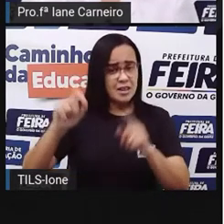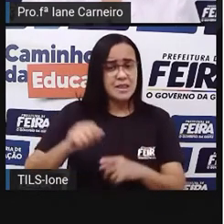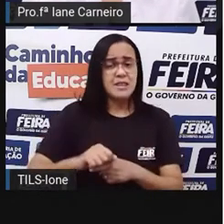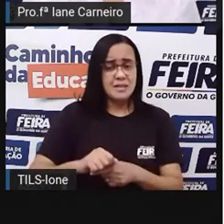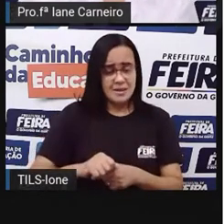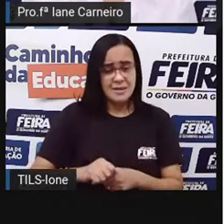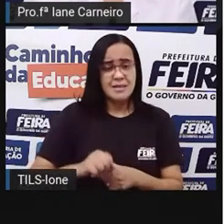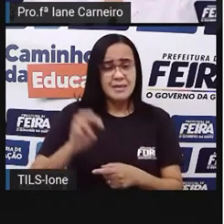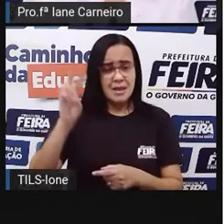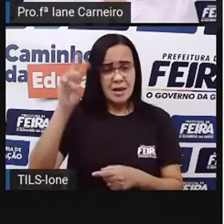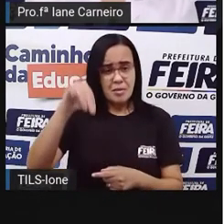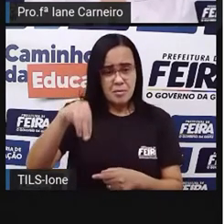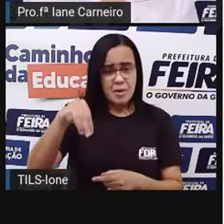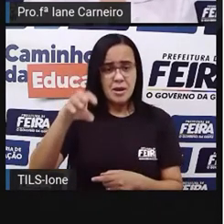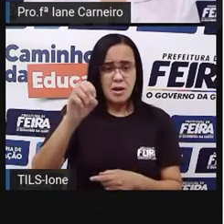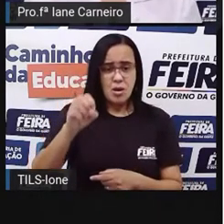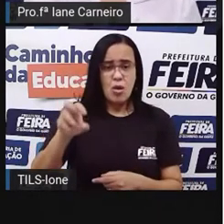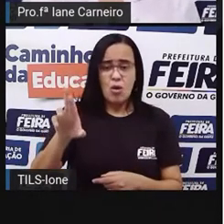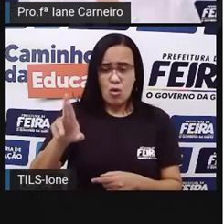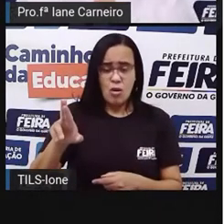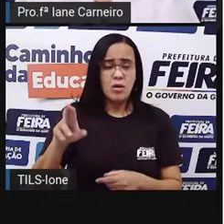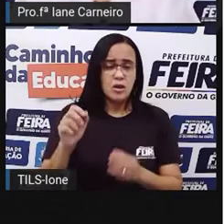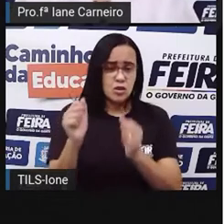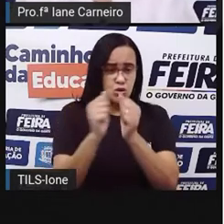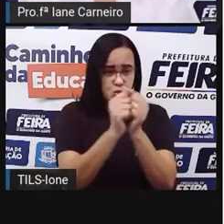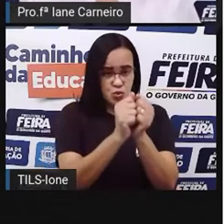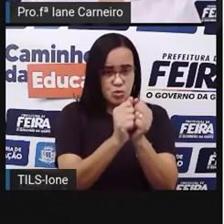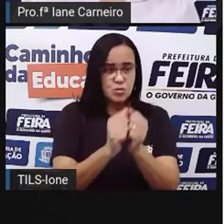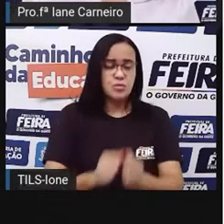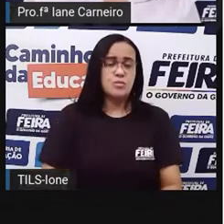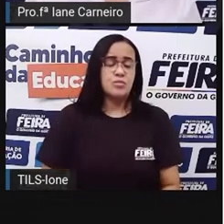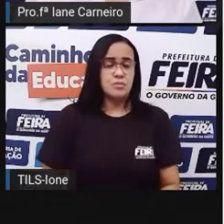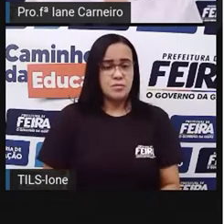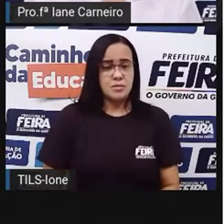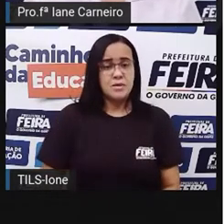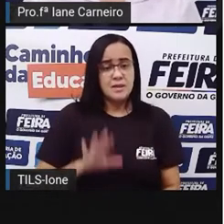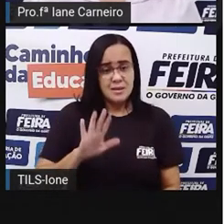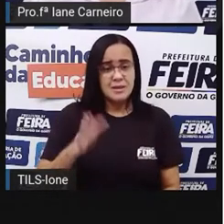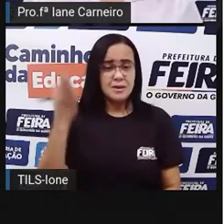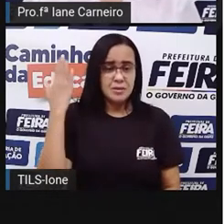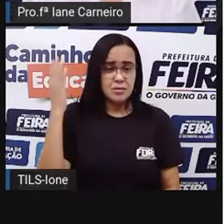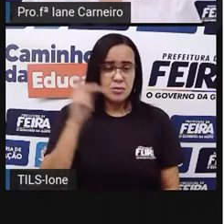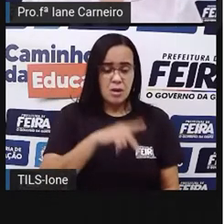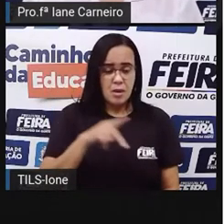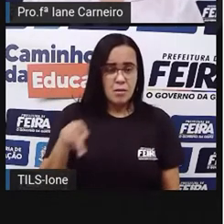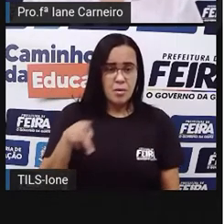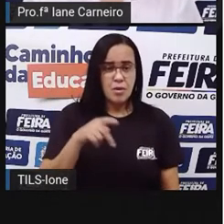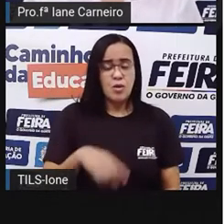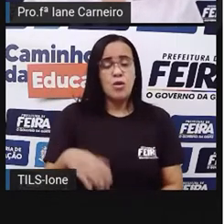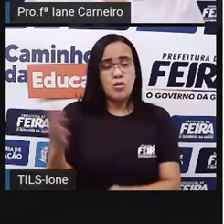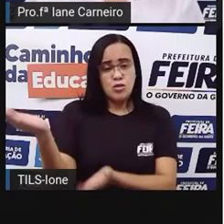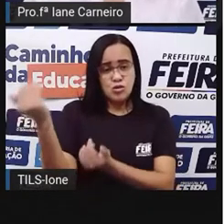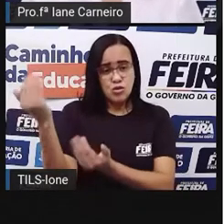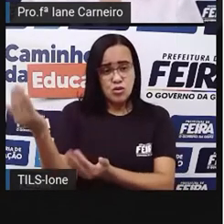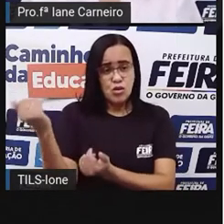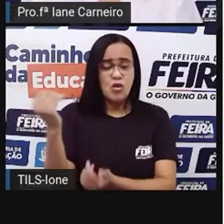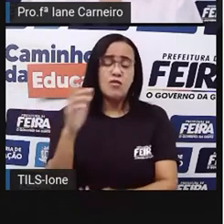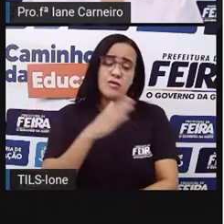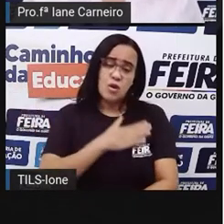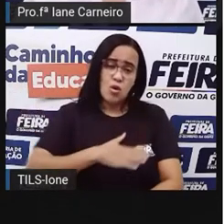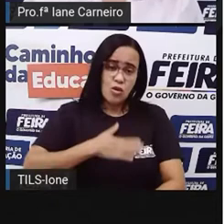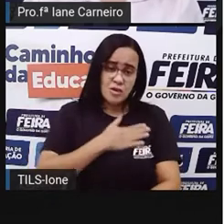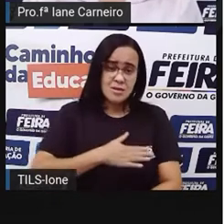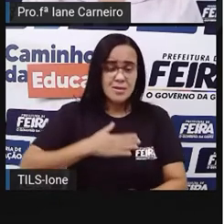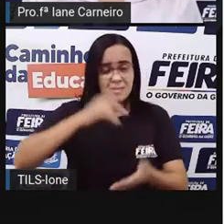e a letra R, as letras juntinhas, né? Quando a Pró era mais nova, a Pró gostava de escrever em diário, né? Em agenda. E a